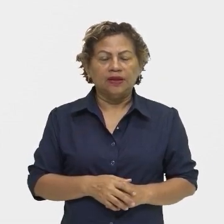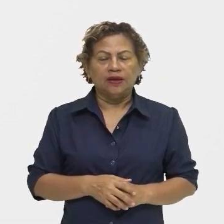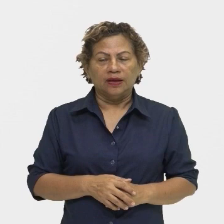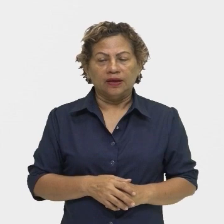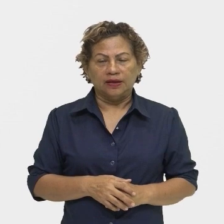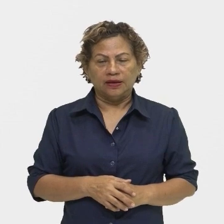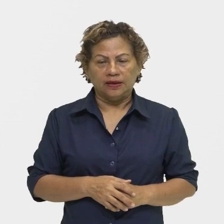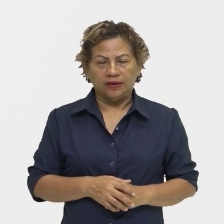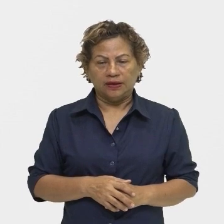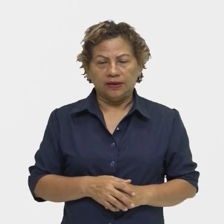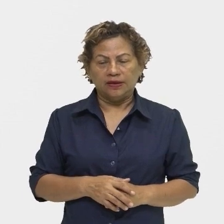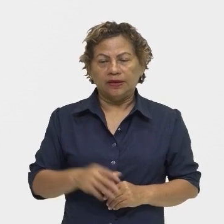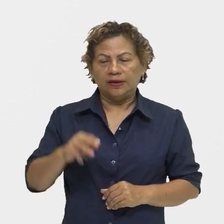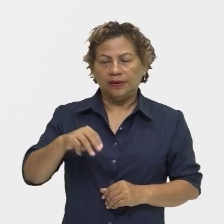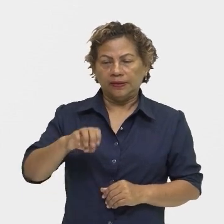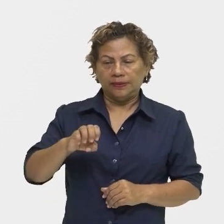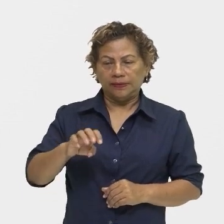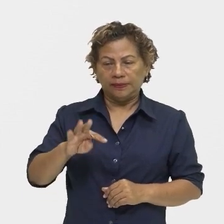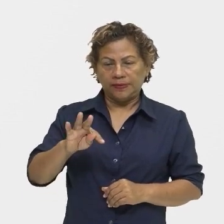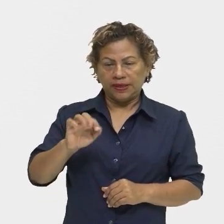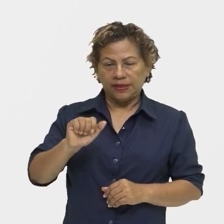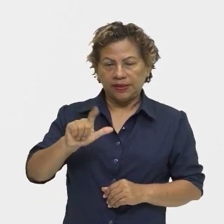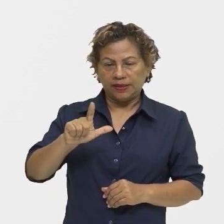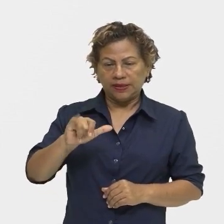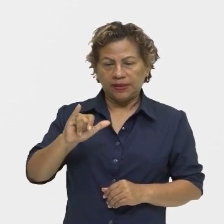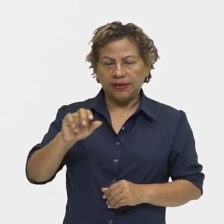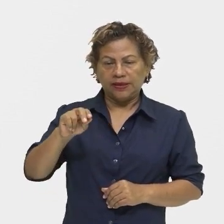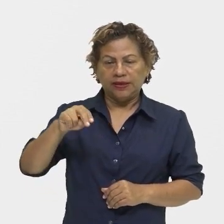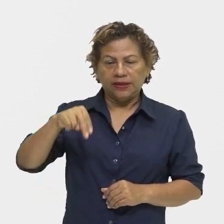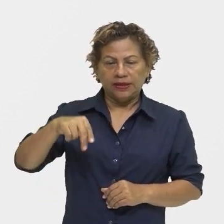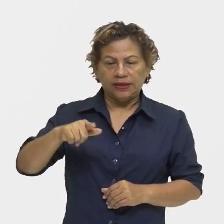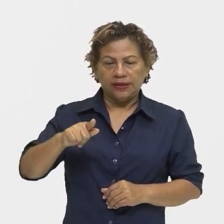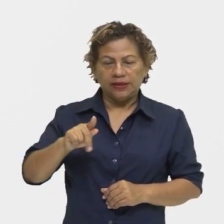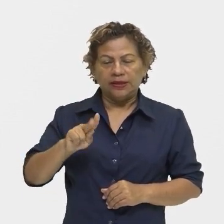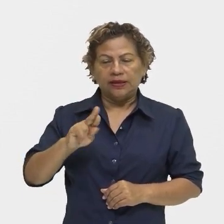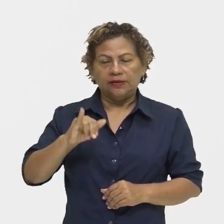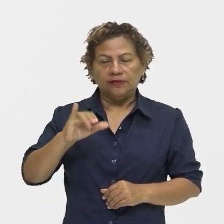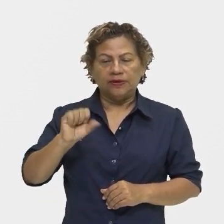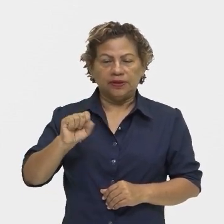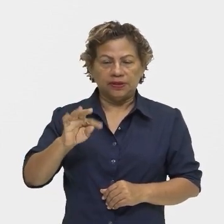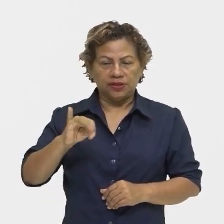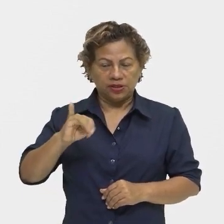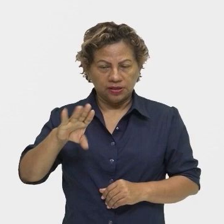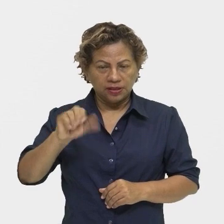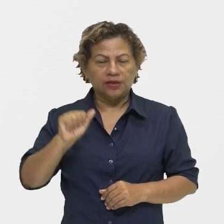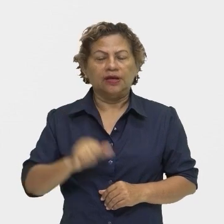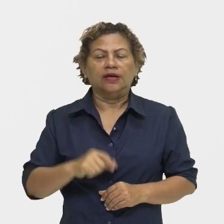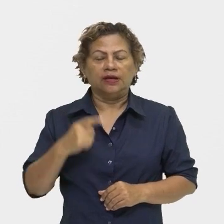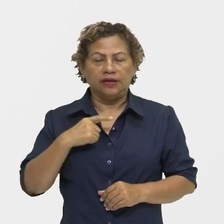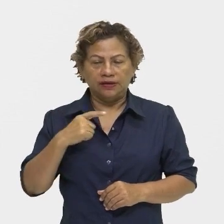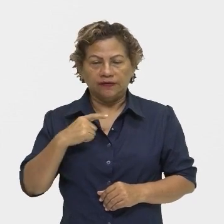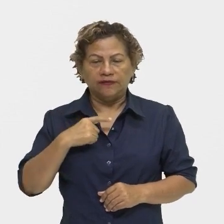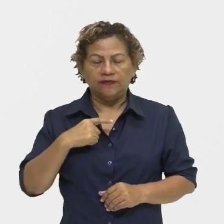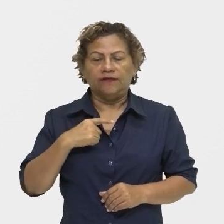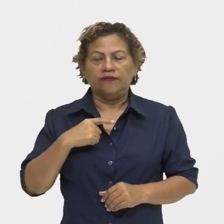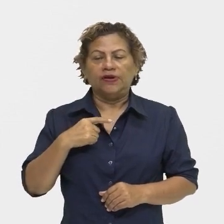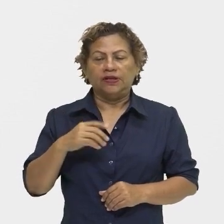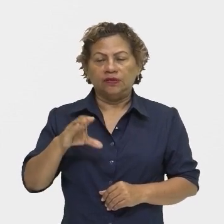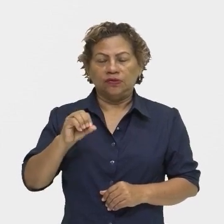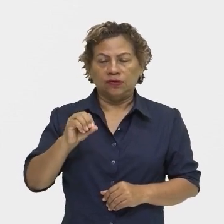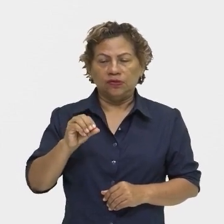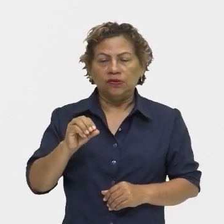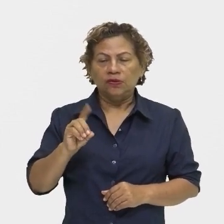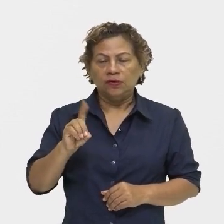ela tem o foco no código. Nesse código, no caso, pode ser a própria língua portuguesa. E a função fática,